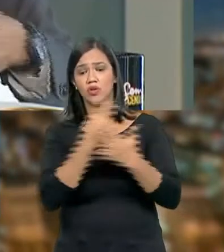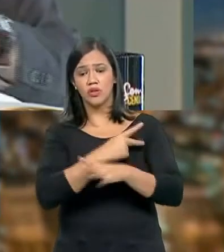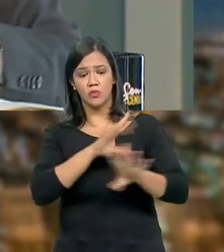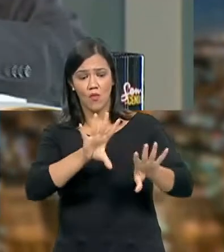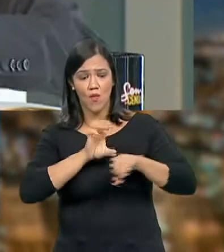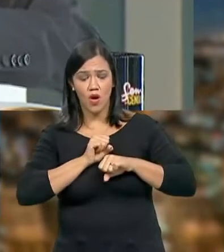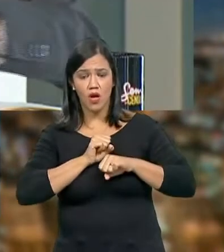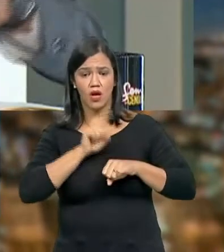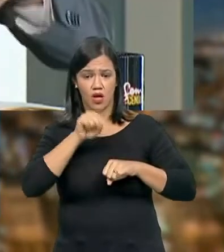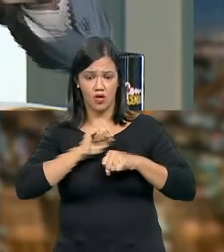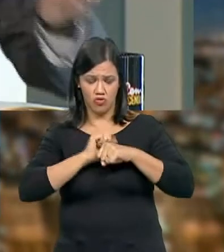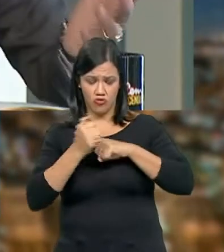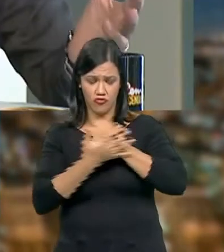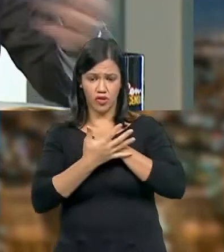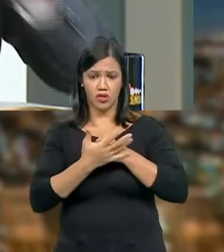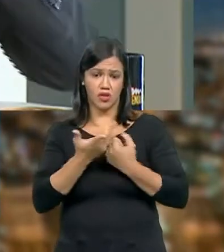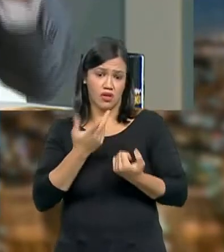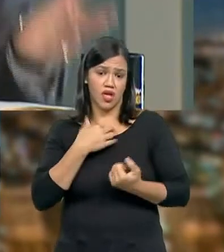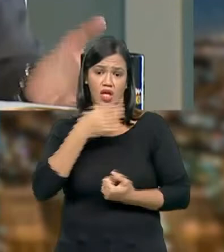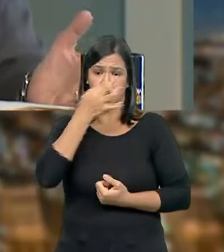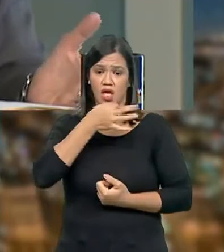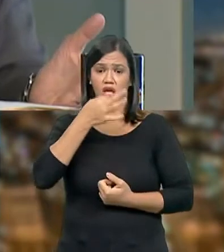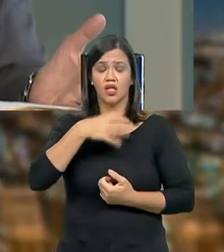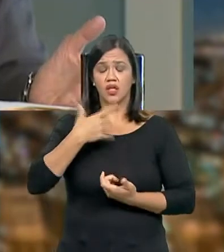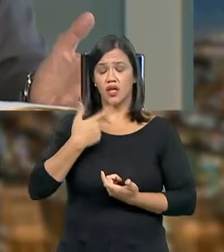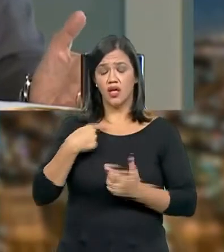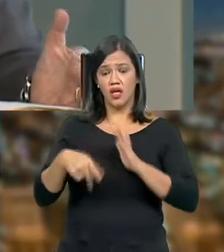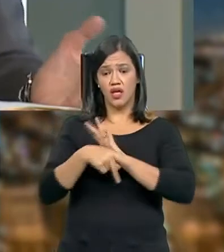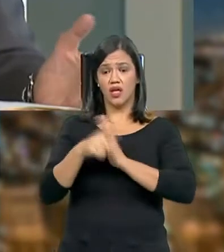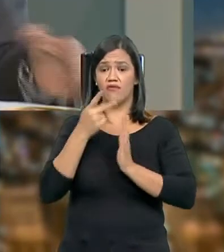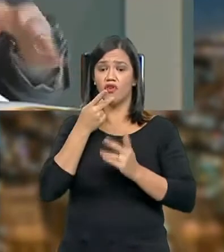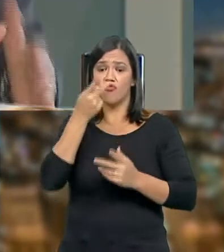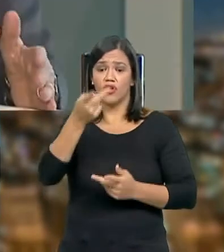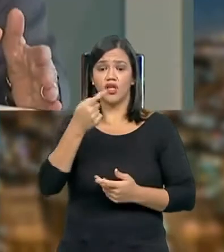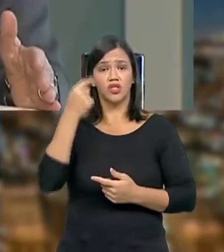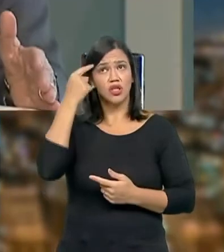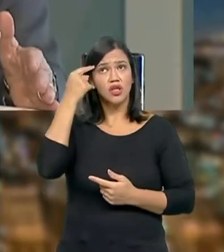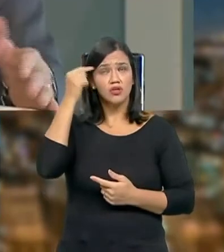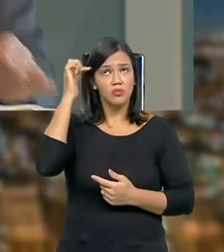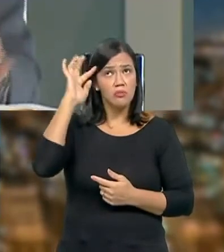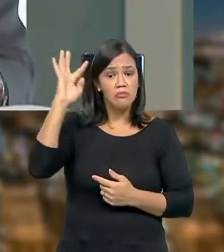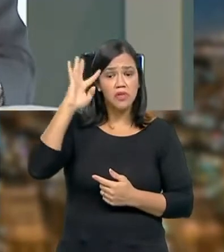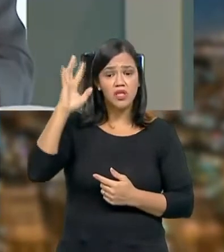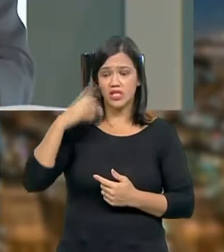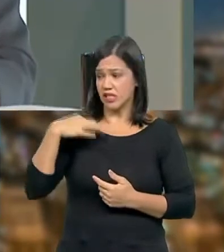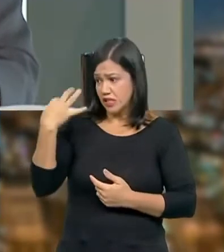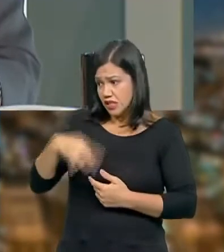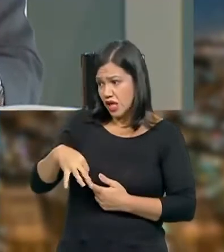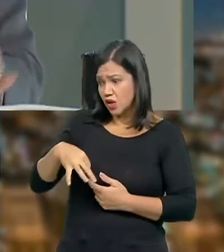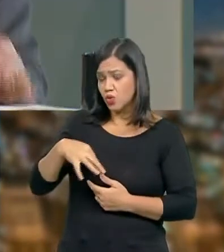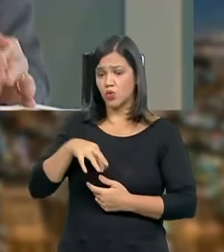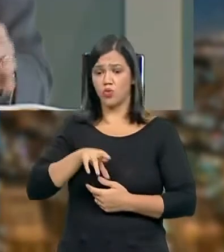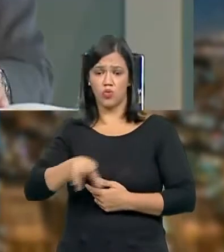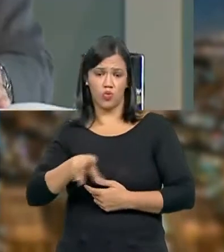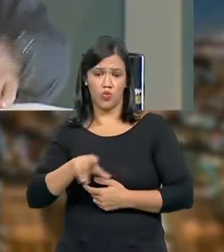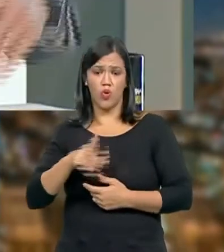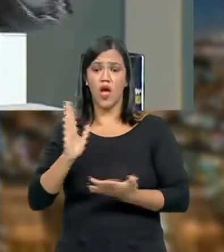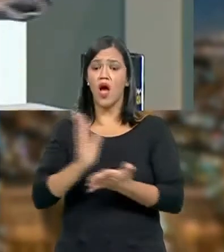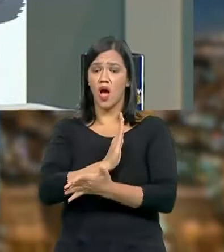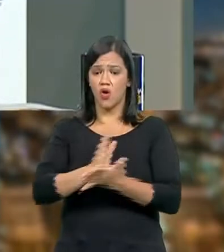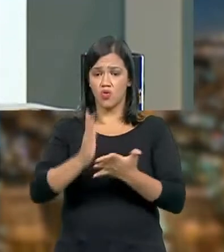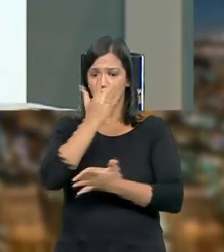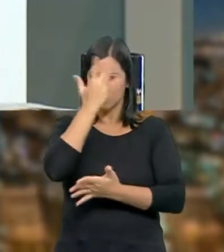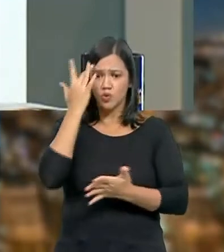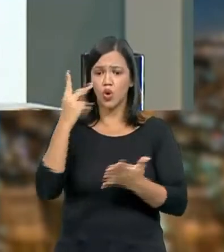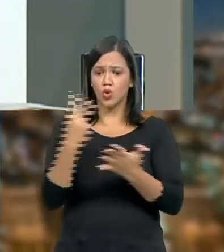Ele foi sincero no que estava na cabeça dele. Isso aí é absolutamente certo. Não é. Vários atletas